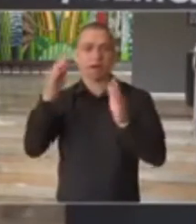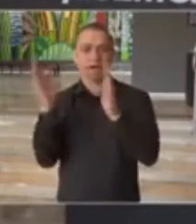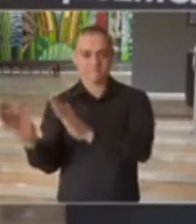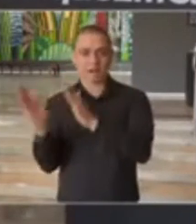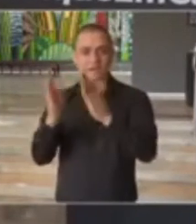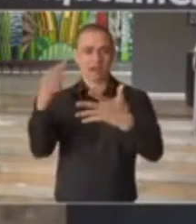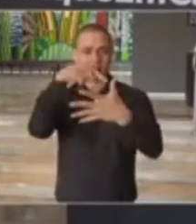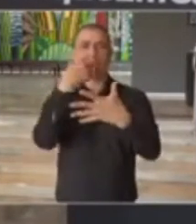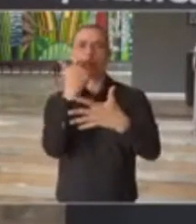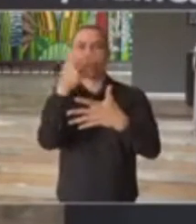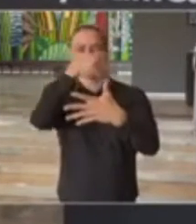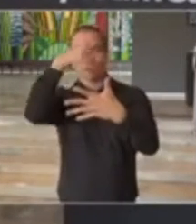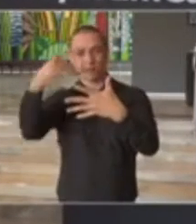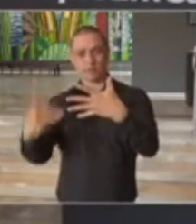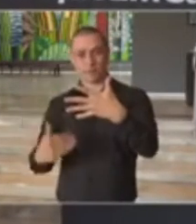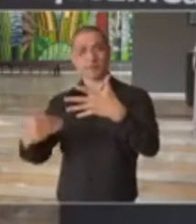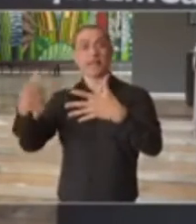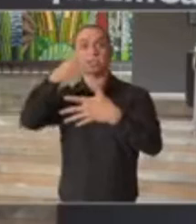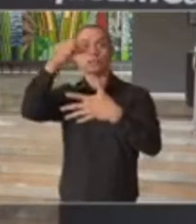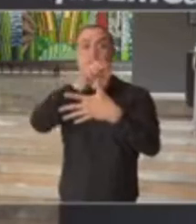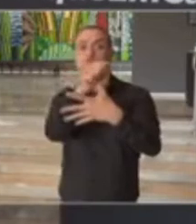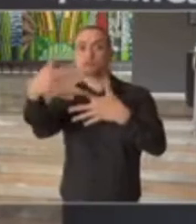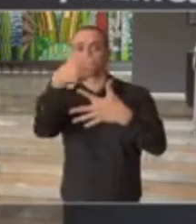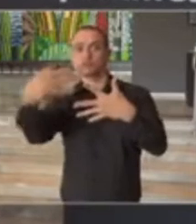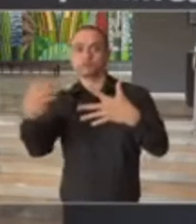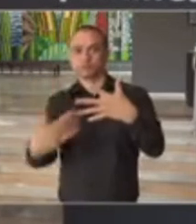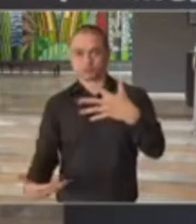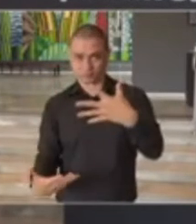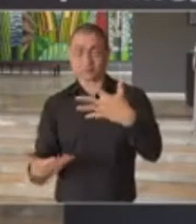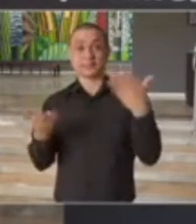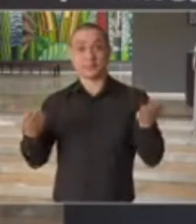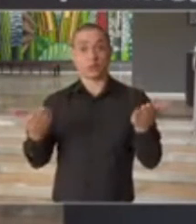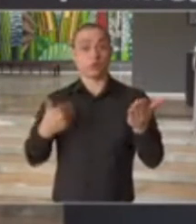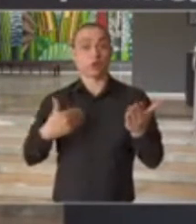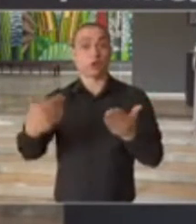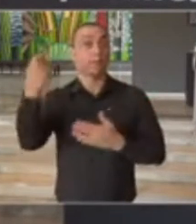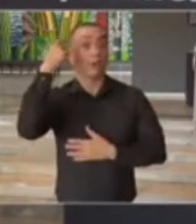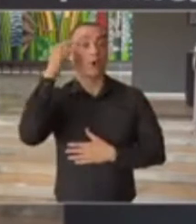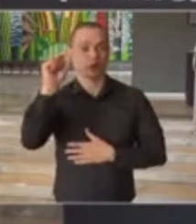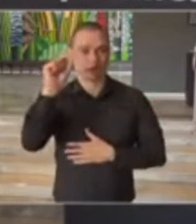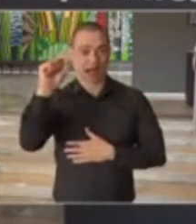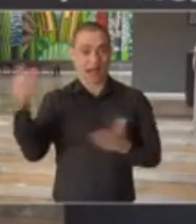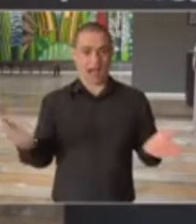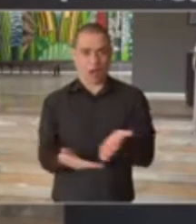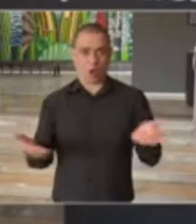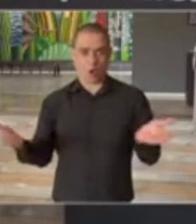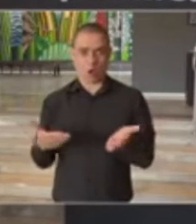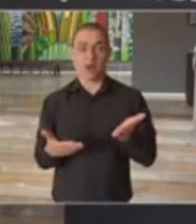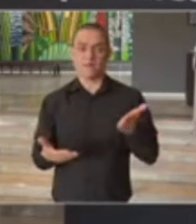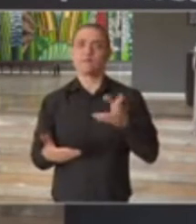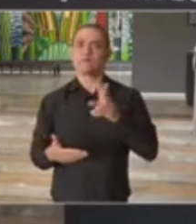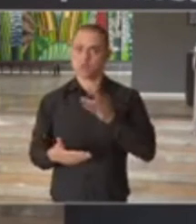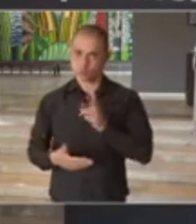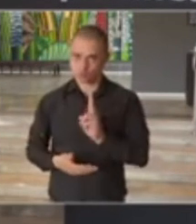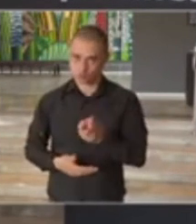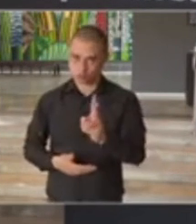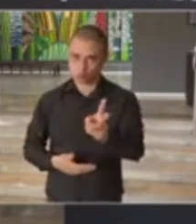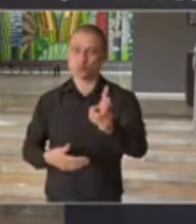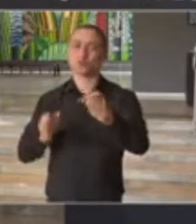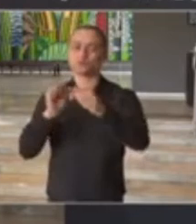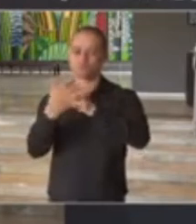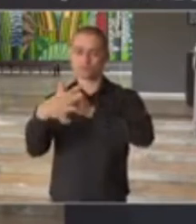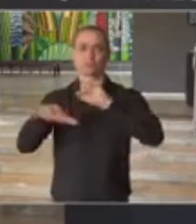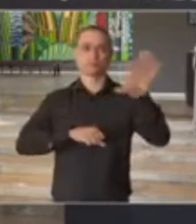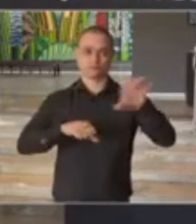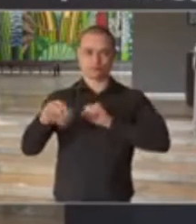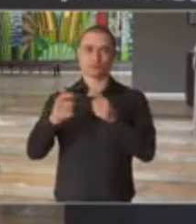os critérios que nós já anunciamos aqui. Então, a expectativa, no momento que nós estamos, é que continuemos tendo casos